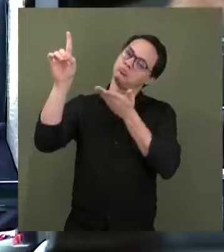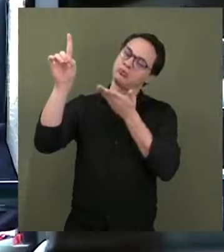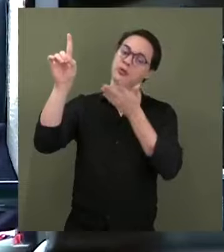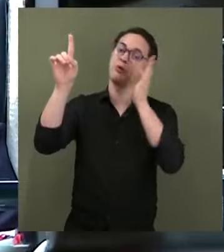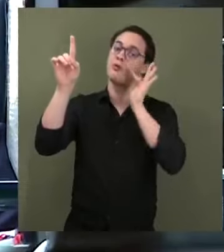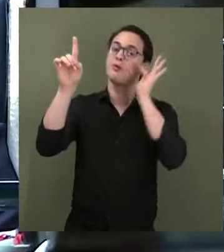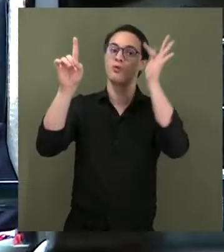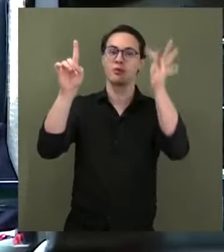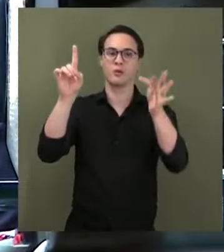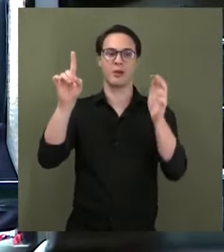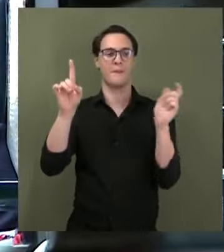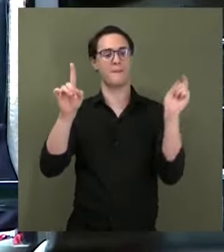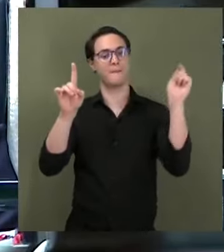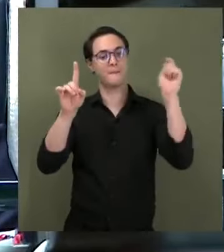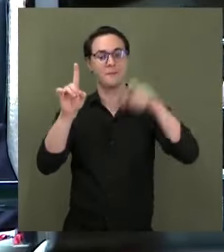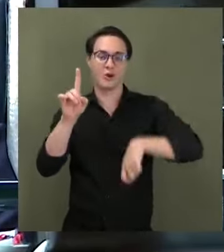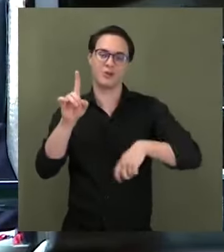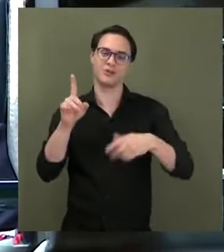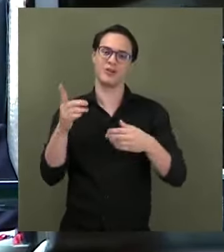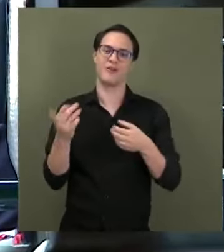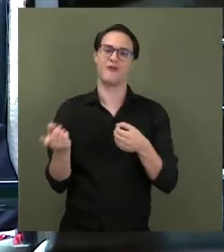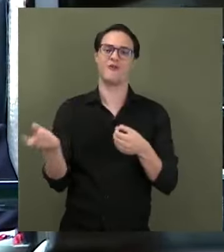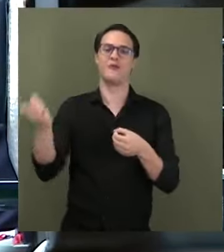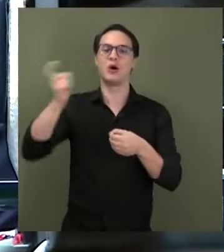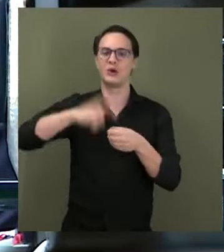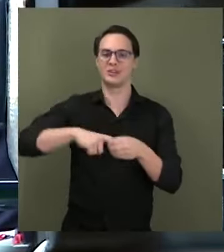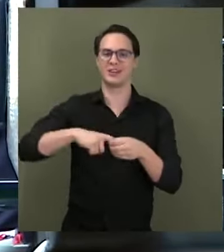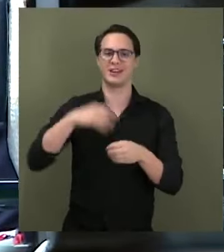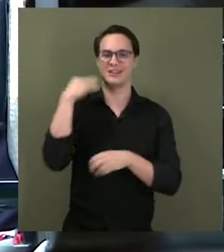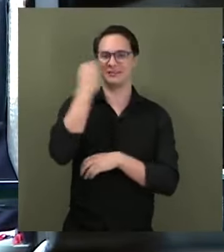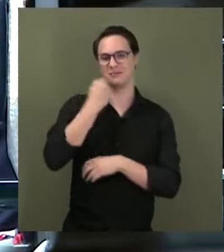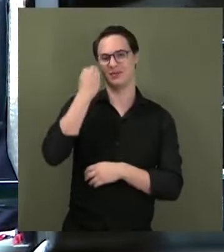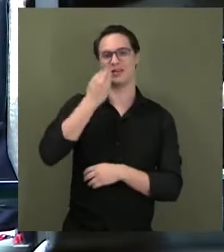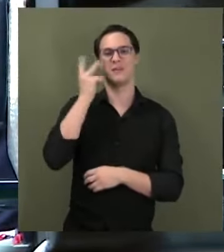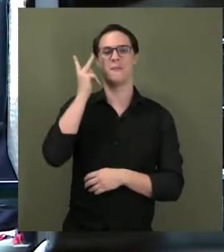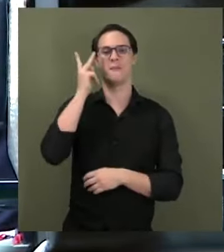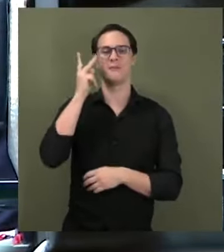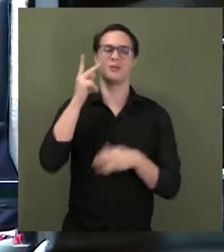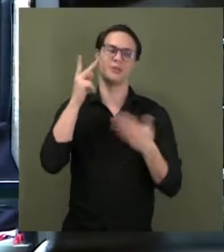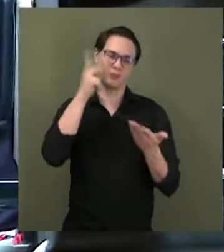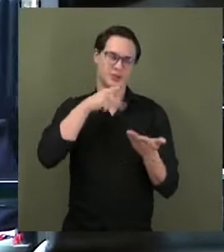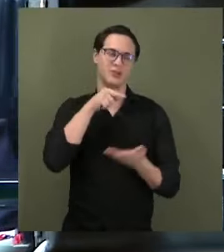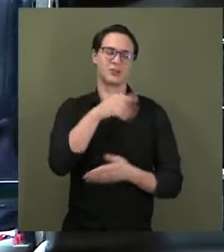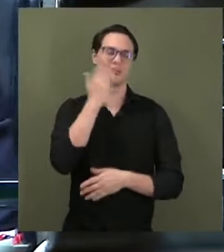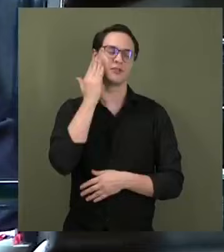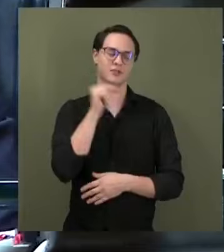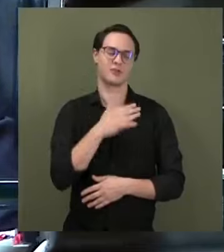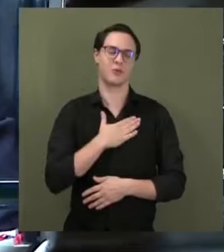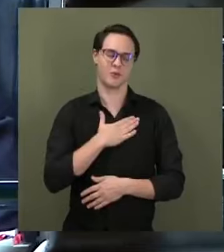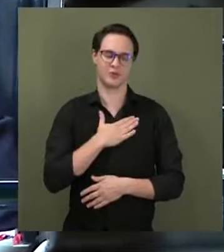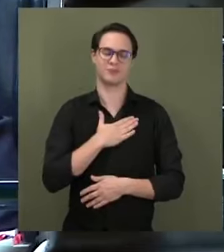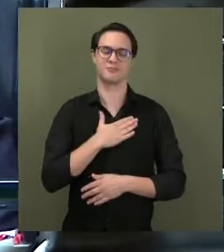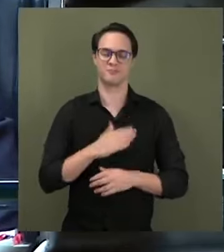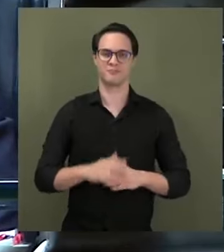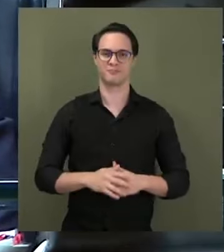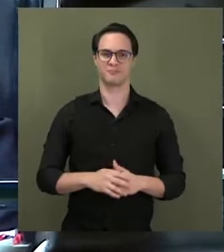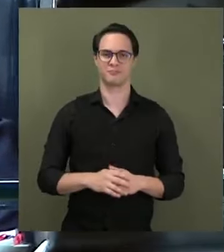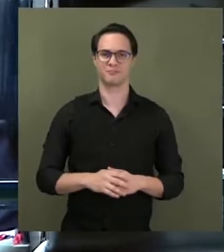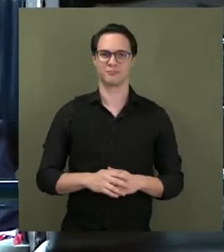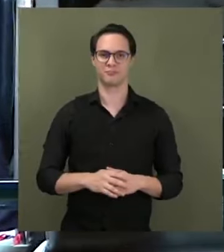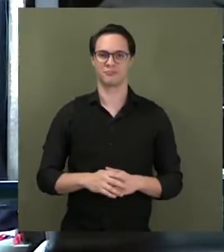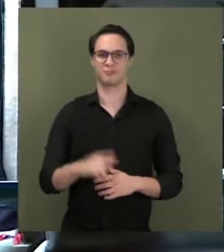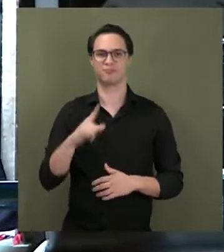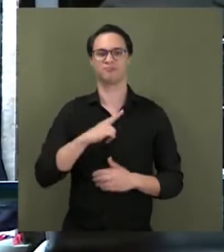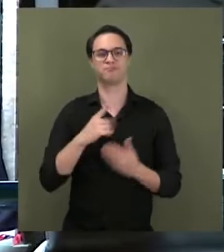que no futuro Vossa Excelência possa retornar à experiência política que eu sei que Vossa Excelência tem tanto apreço e tem